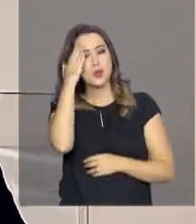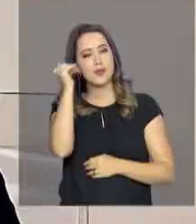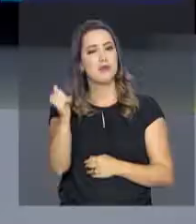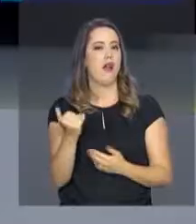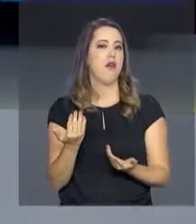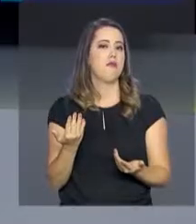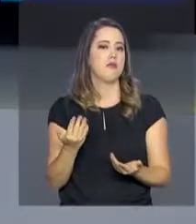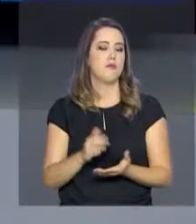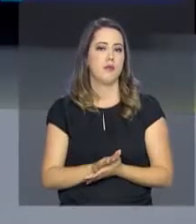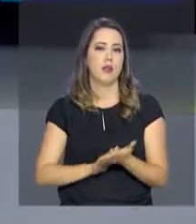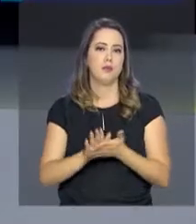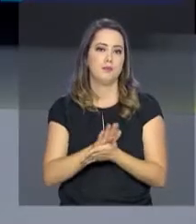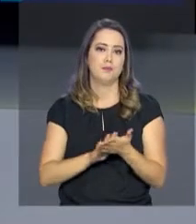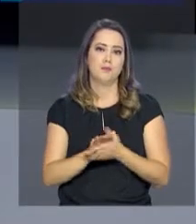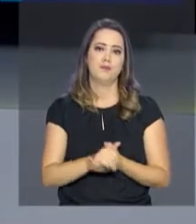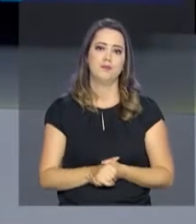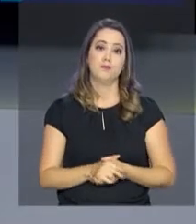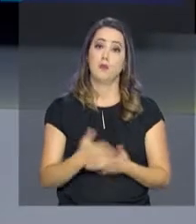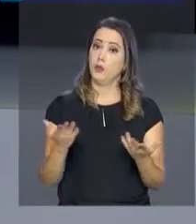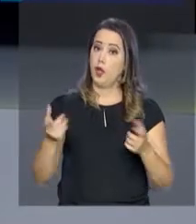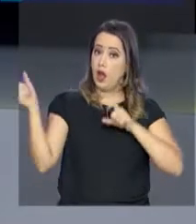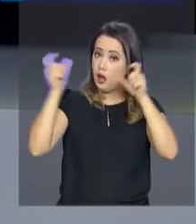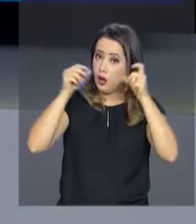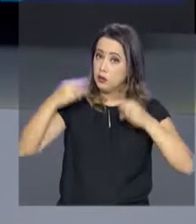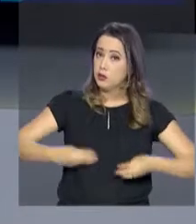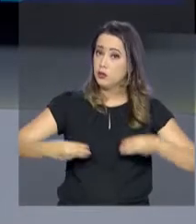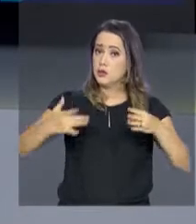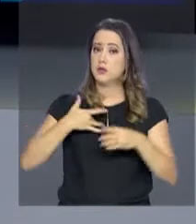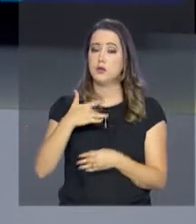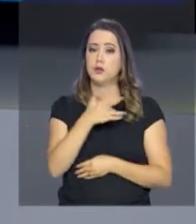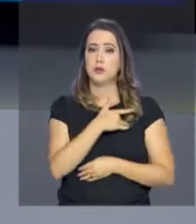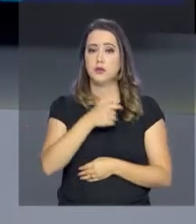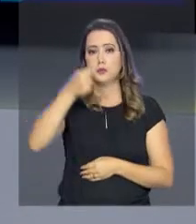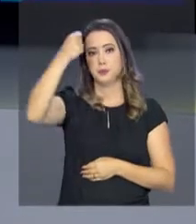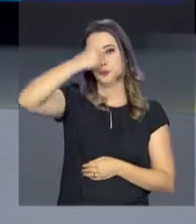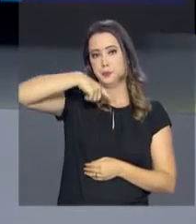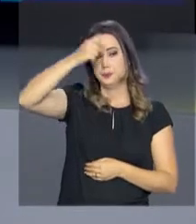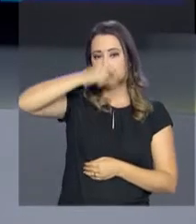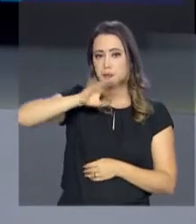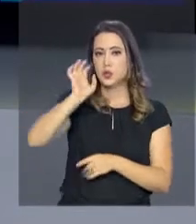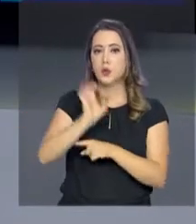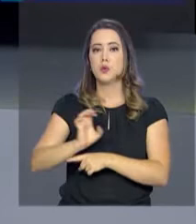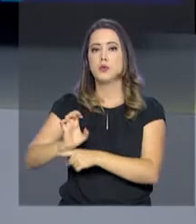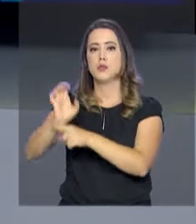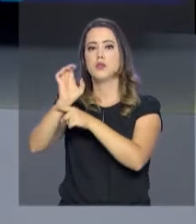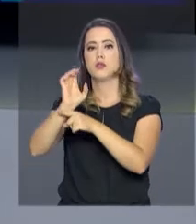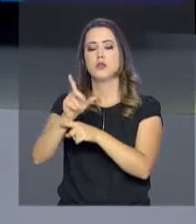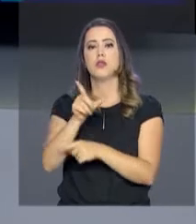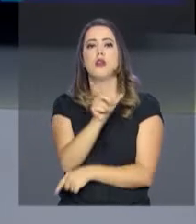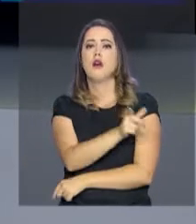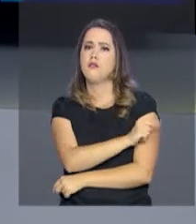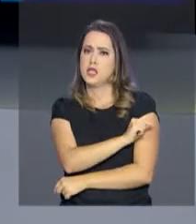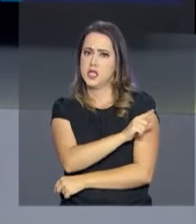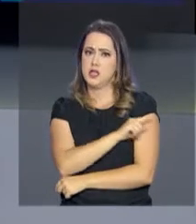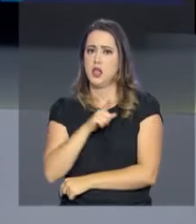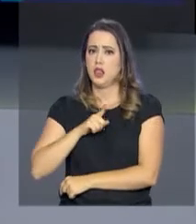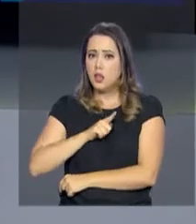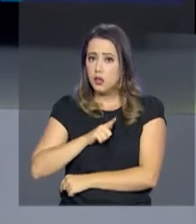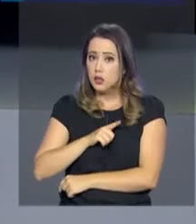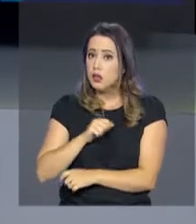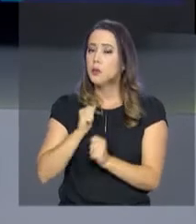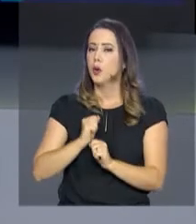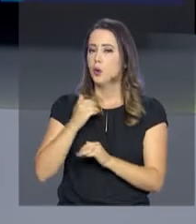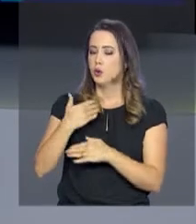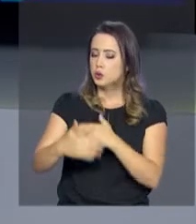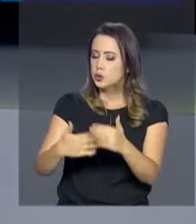escolhas. E segue o alerta do Ministério da Saúde sobre a gripe. Os estados que ainda têm doses da vacina continuam